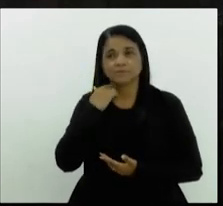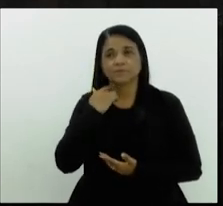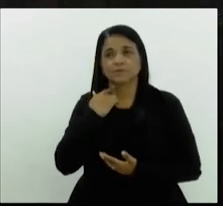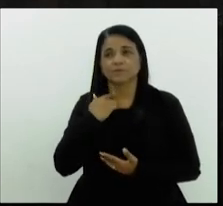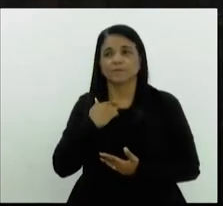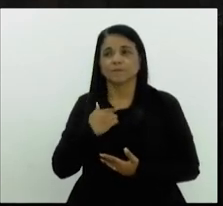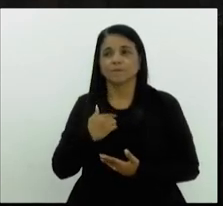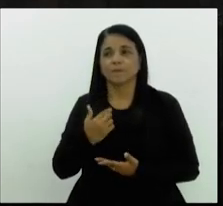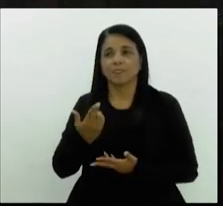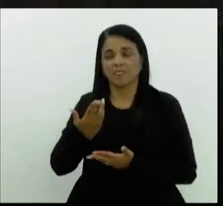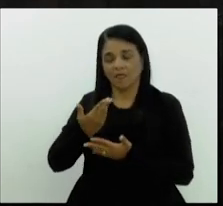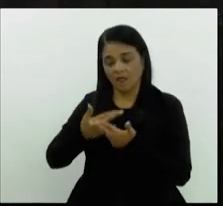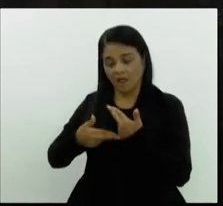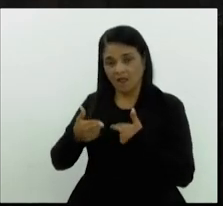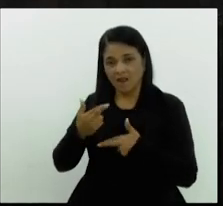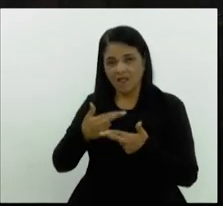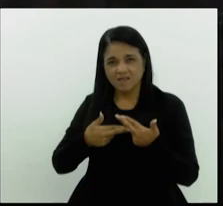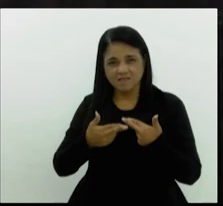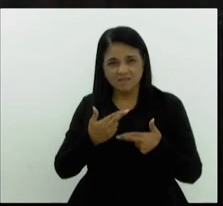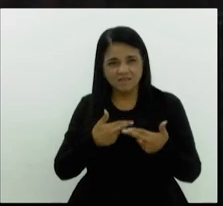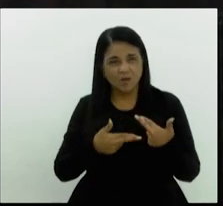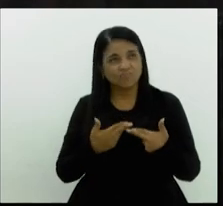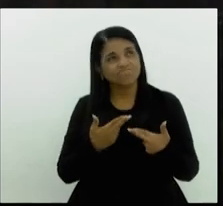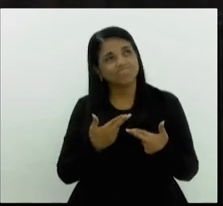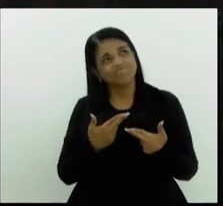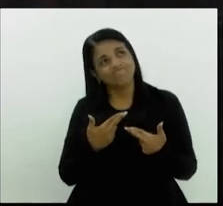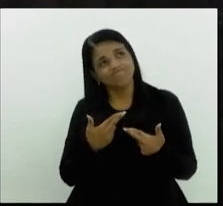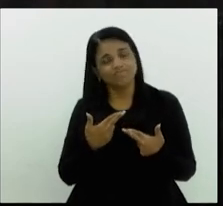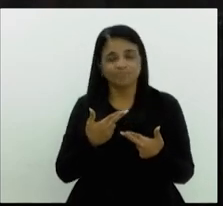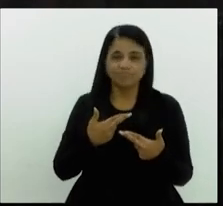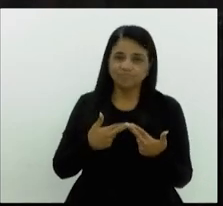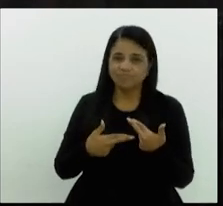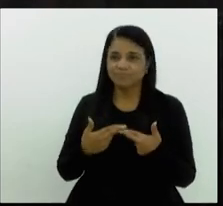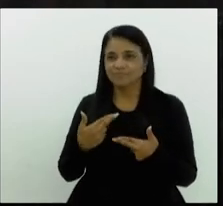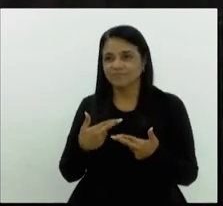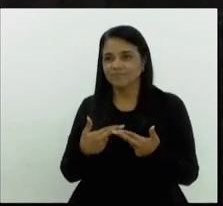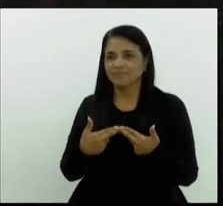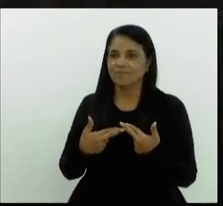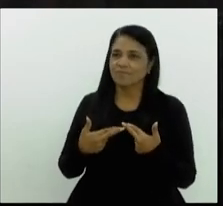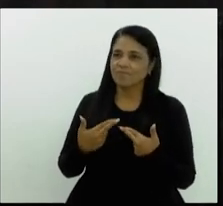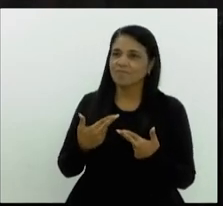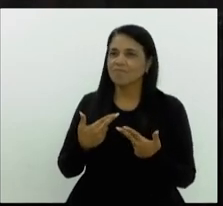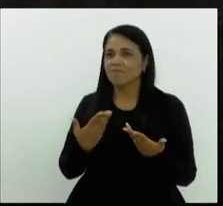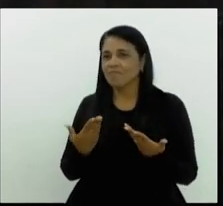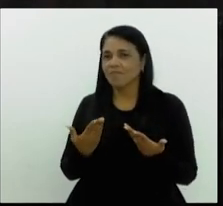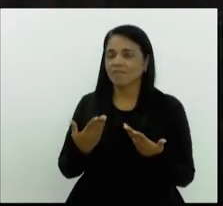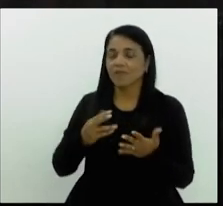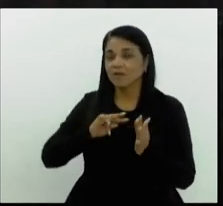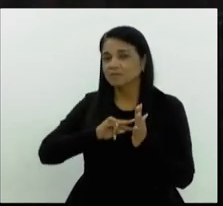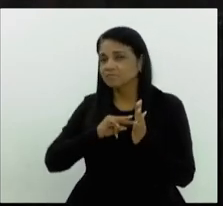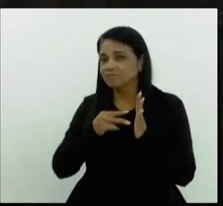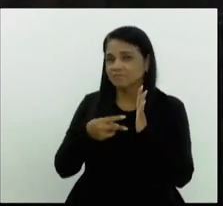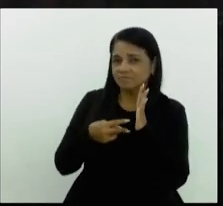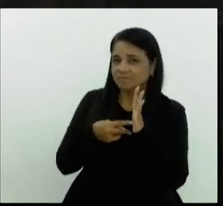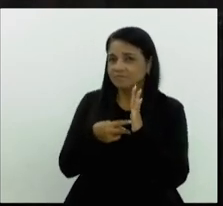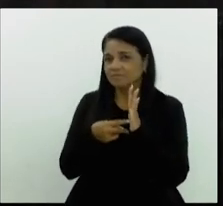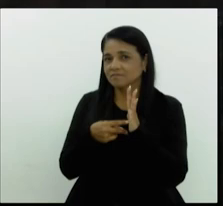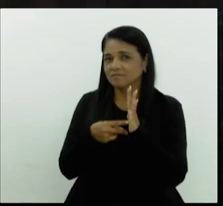a relação, eu diria para vocês o seguinte, o significado